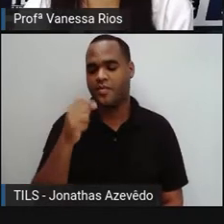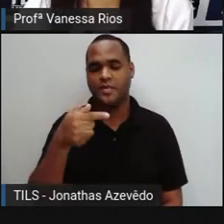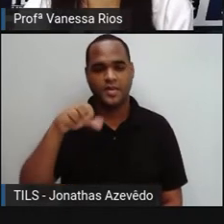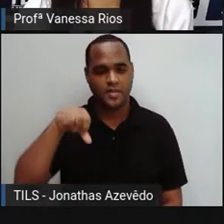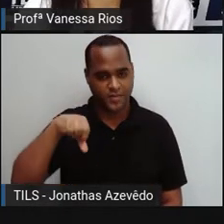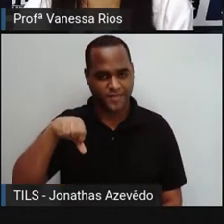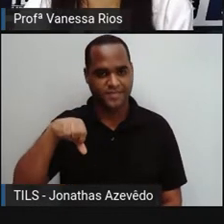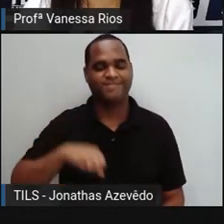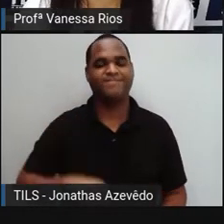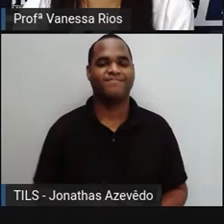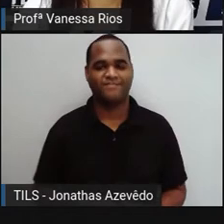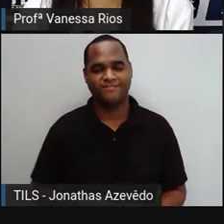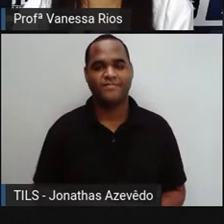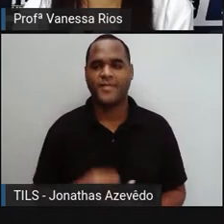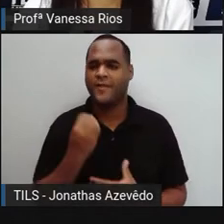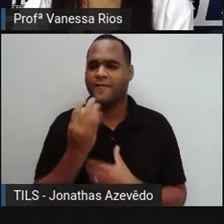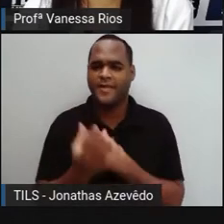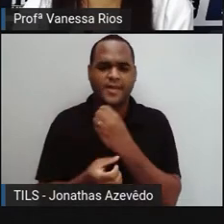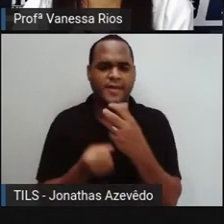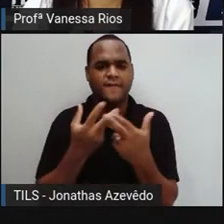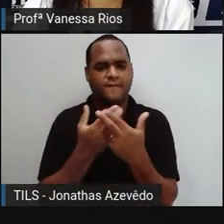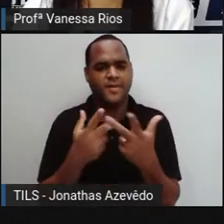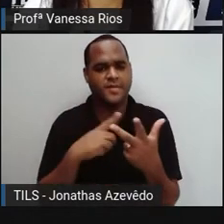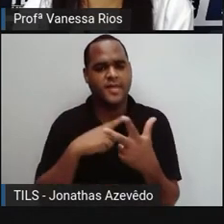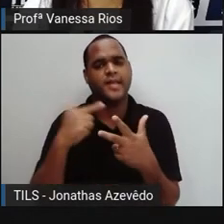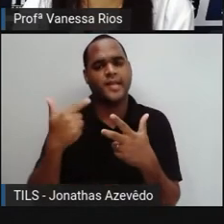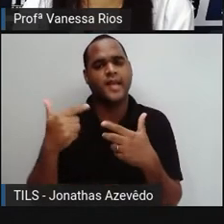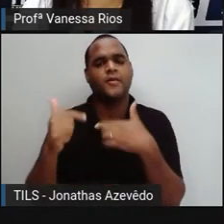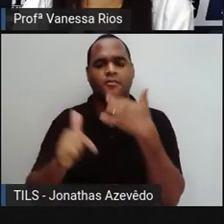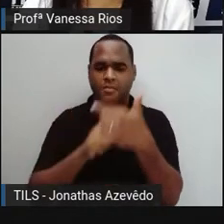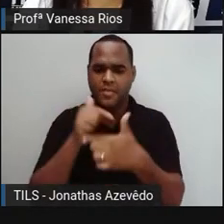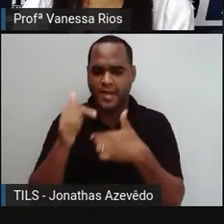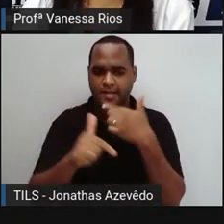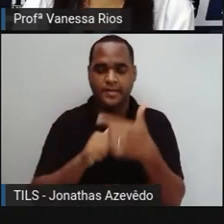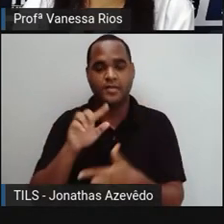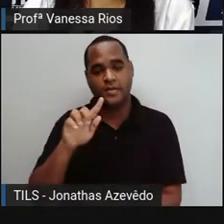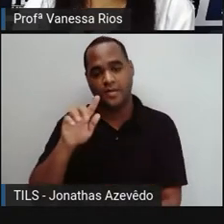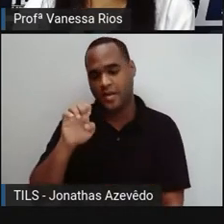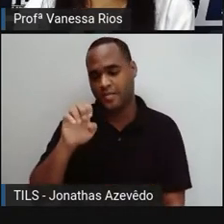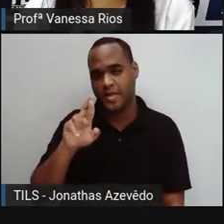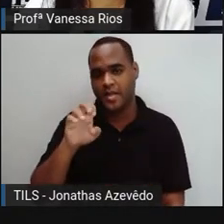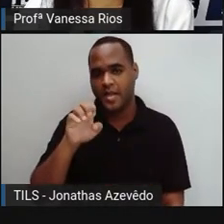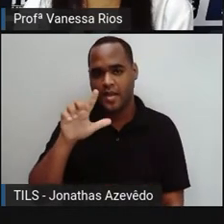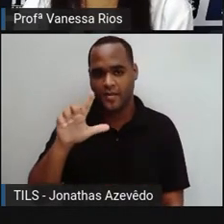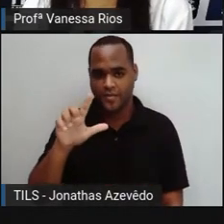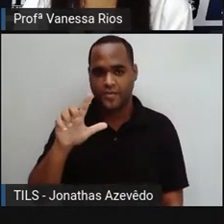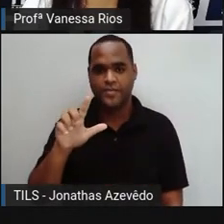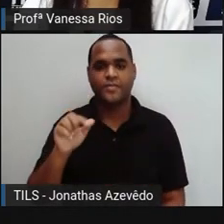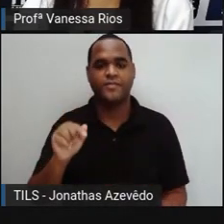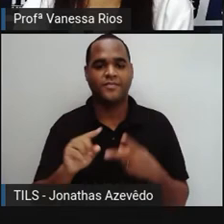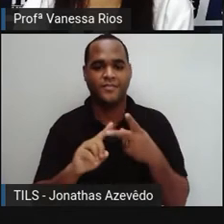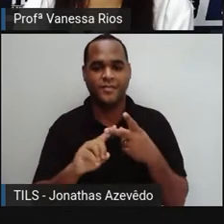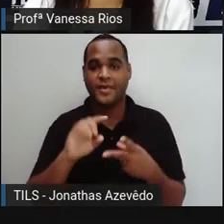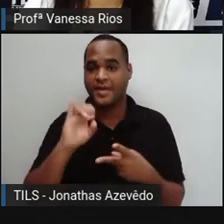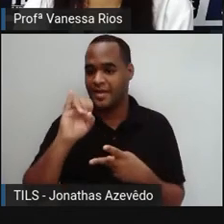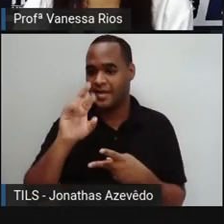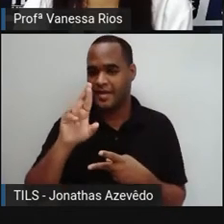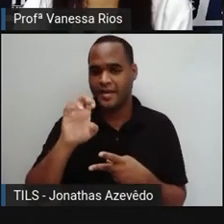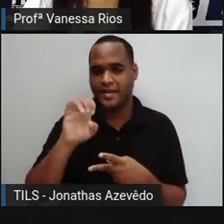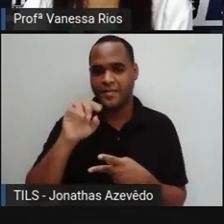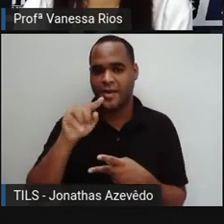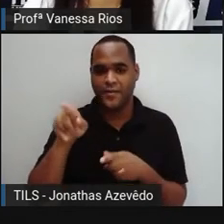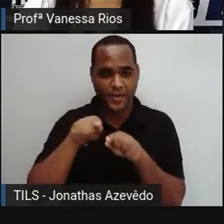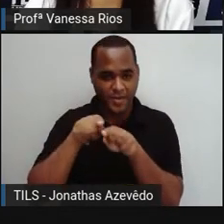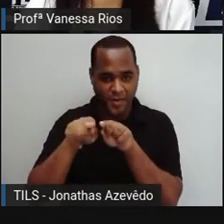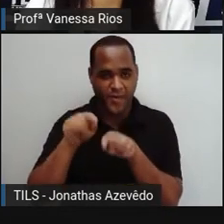1879. Contribuíram nesta empreitada Gabriel Lipman, os irmãos Auguste e